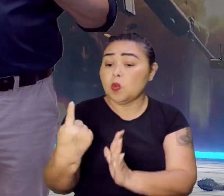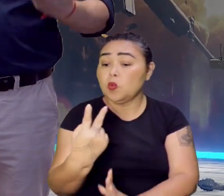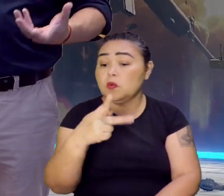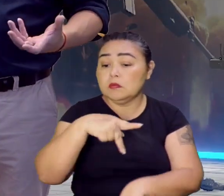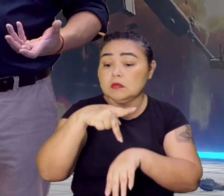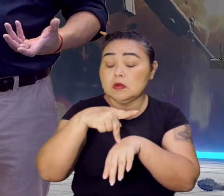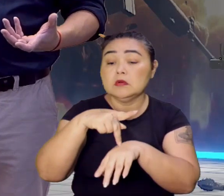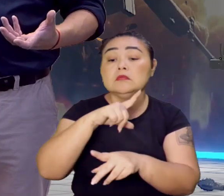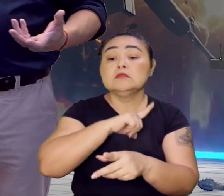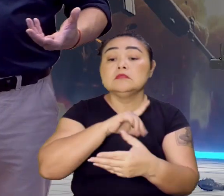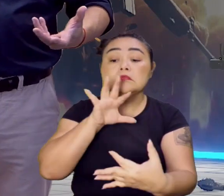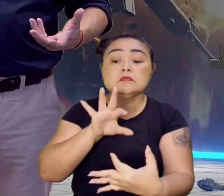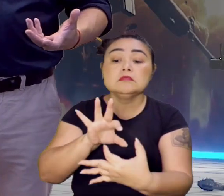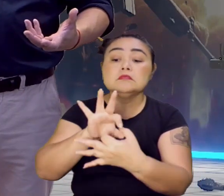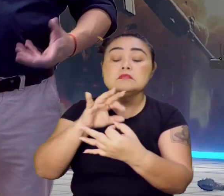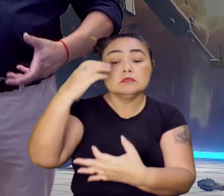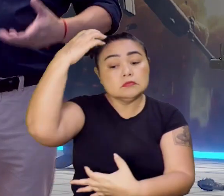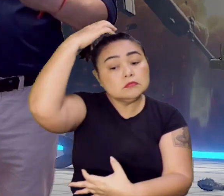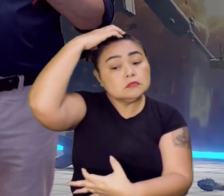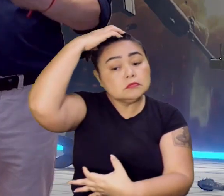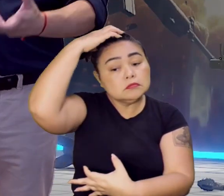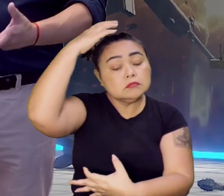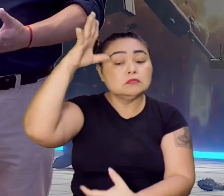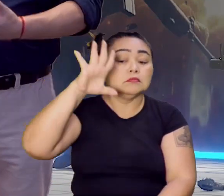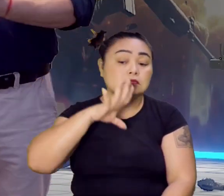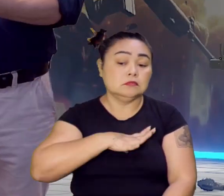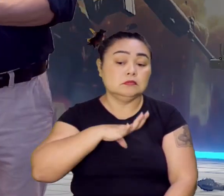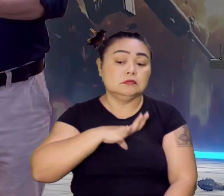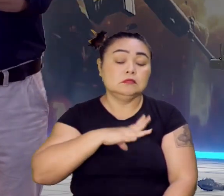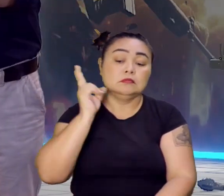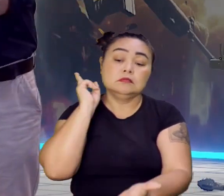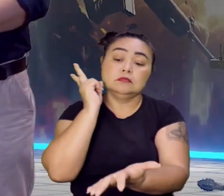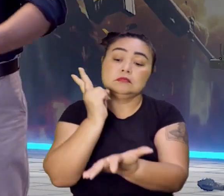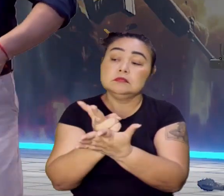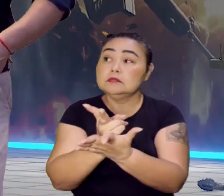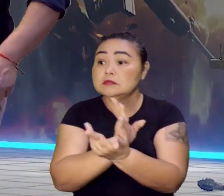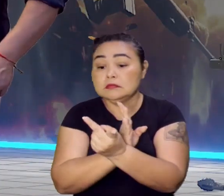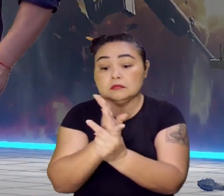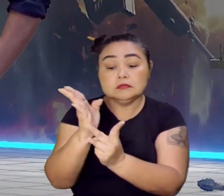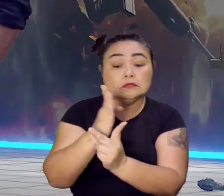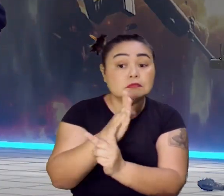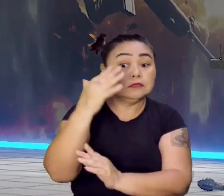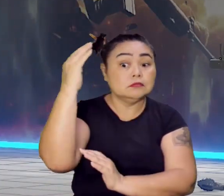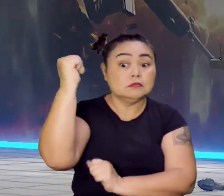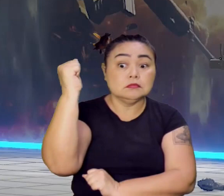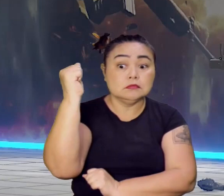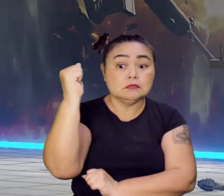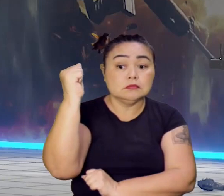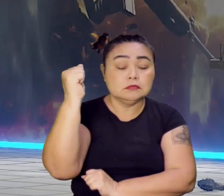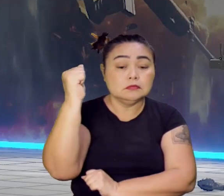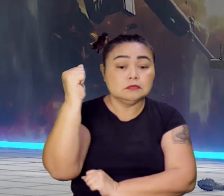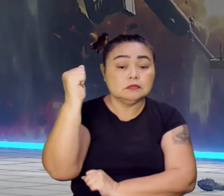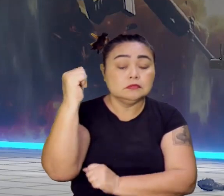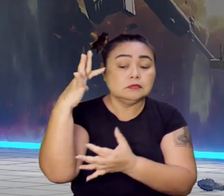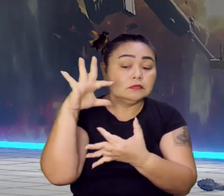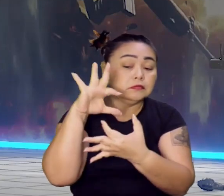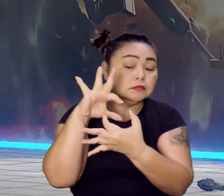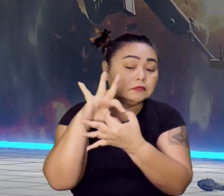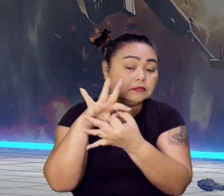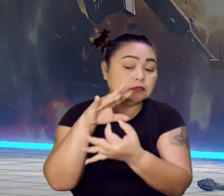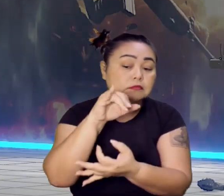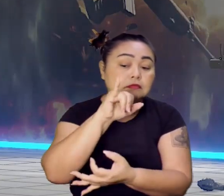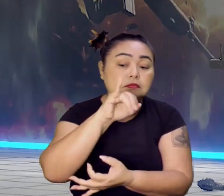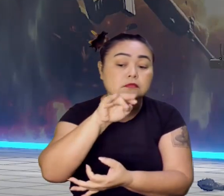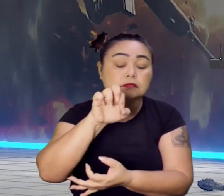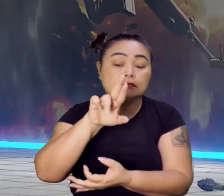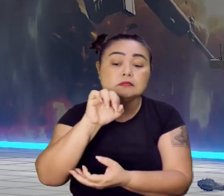existia a coroa portuguesa, que era a mesma rei da coroa espanhola. União Ibérica. Duas